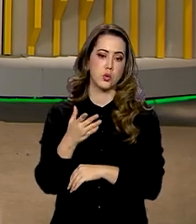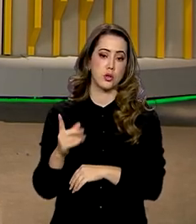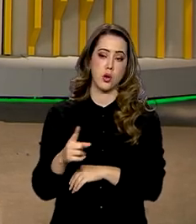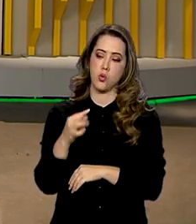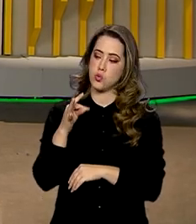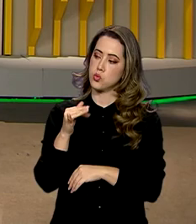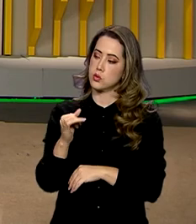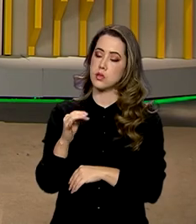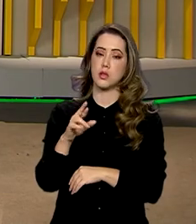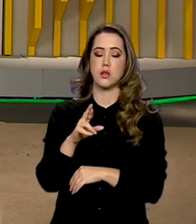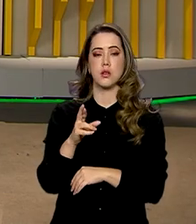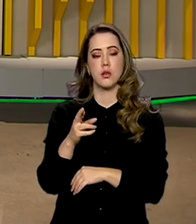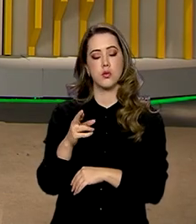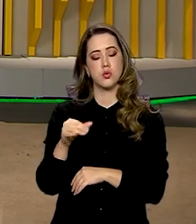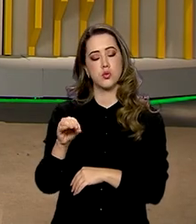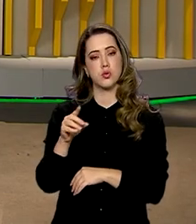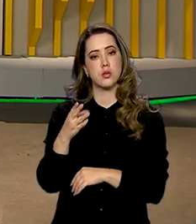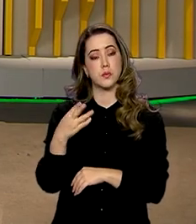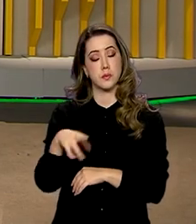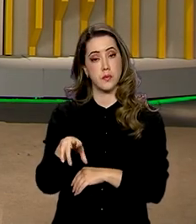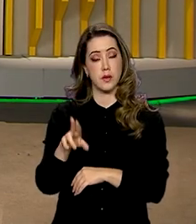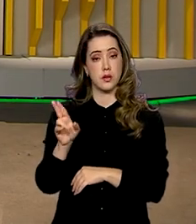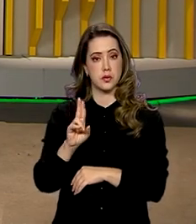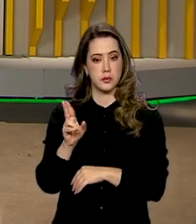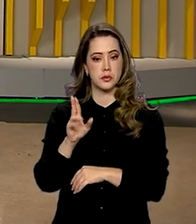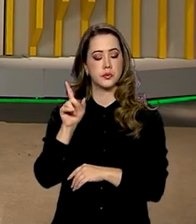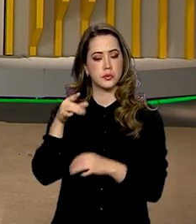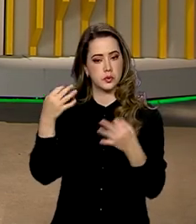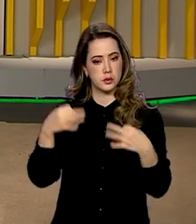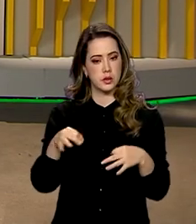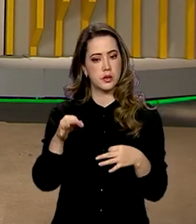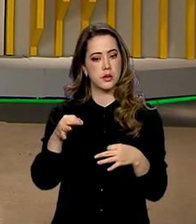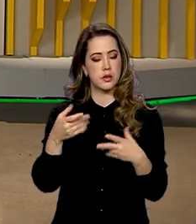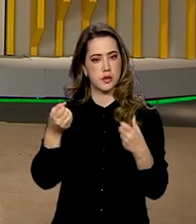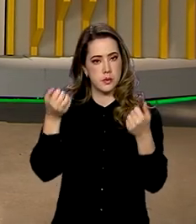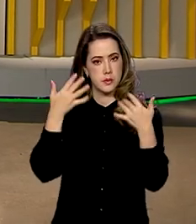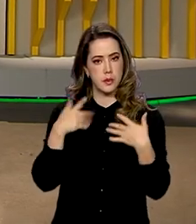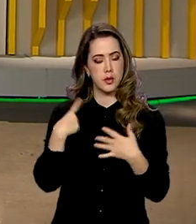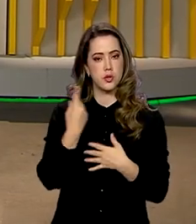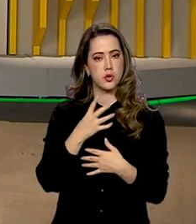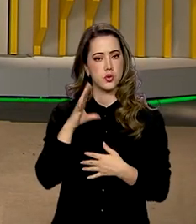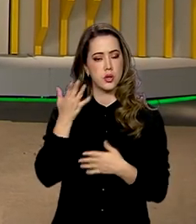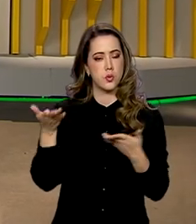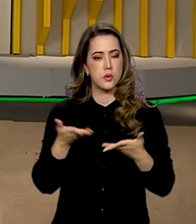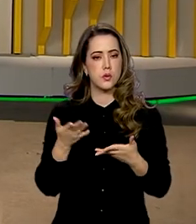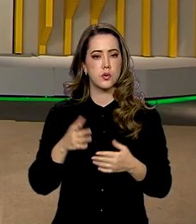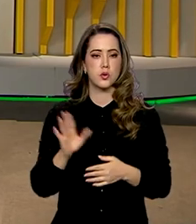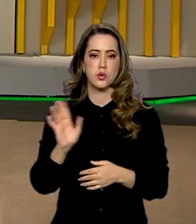um trilhão, mais de um trilhão e meio de reais. Não é isso, Vanessa? Conta pra gente como foi hoje. Boa noite.